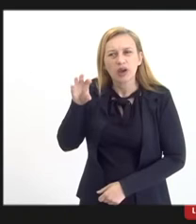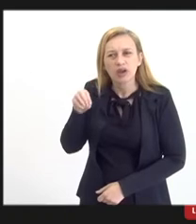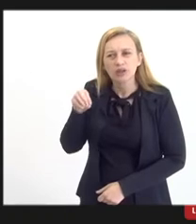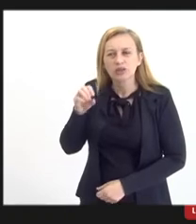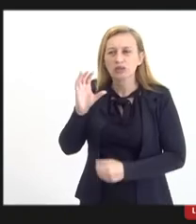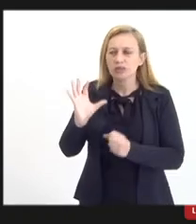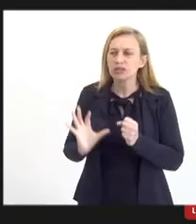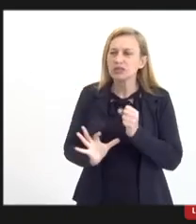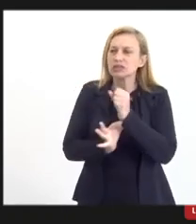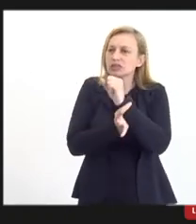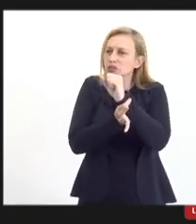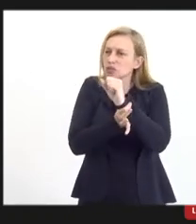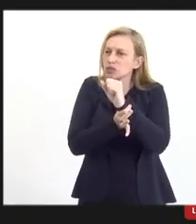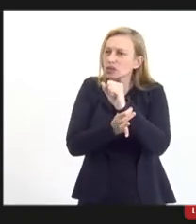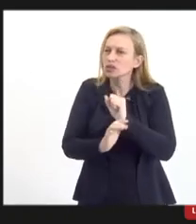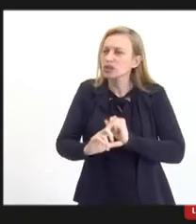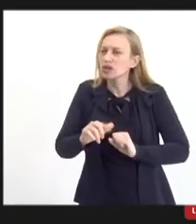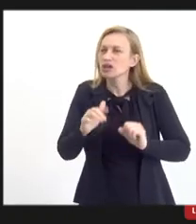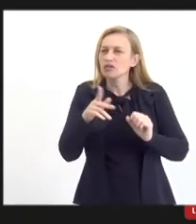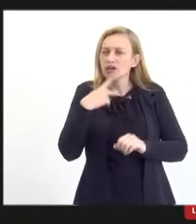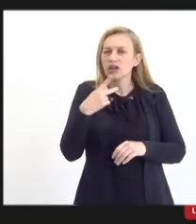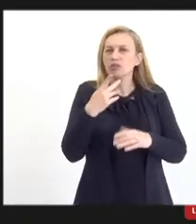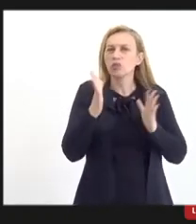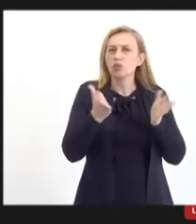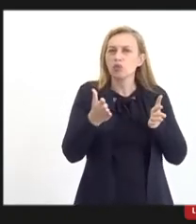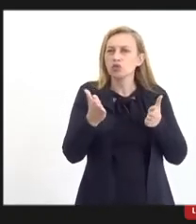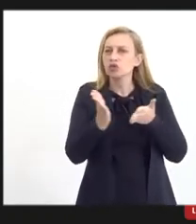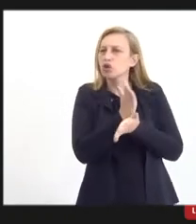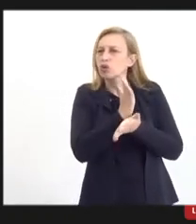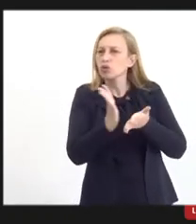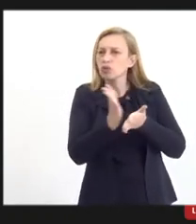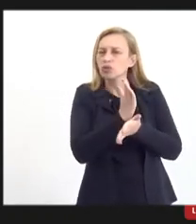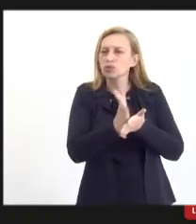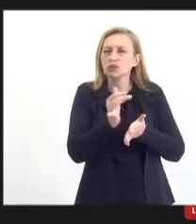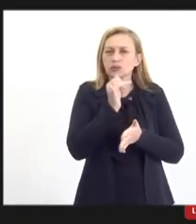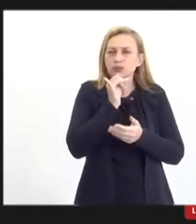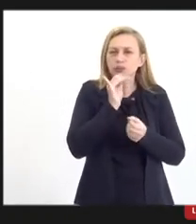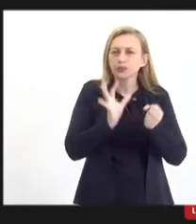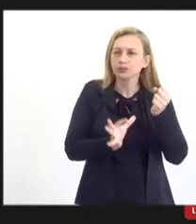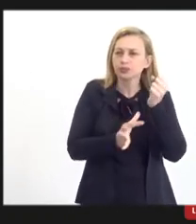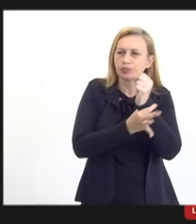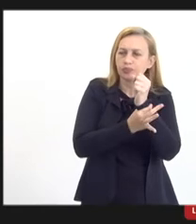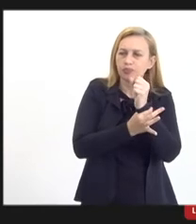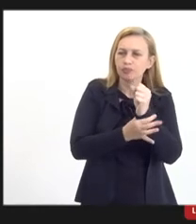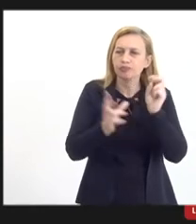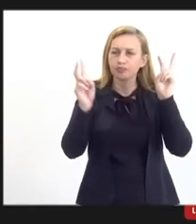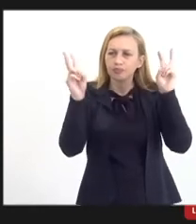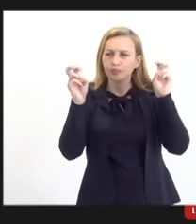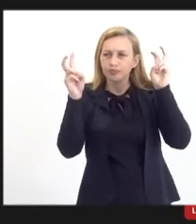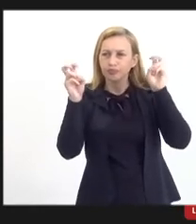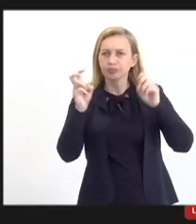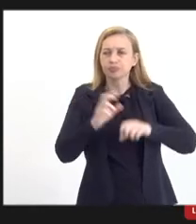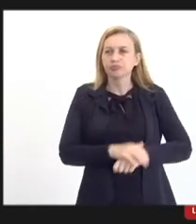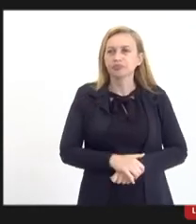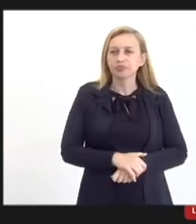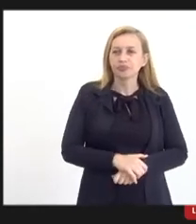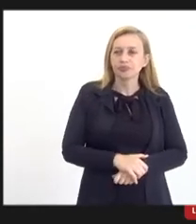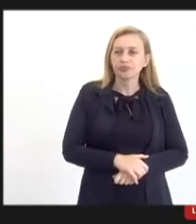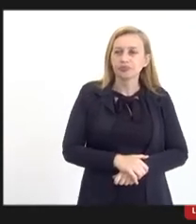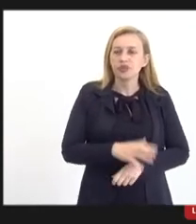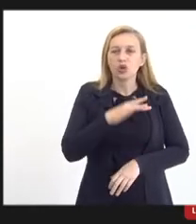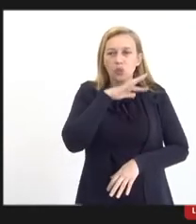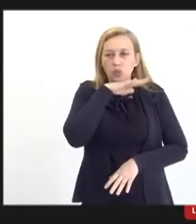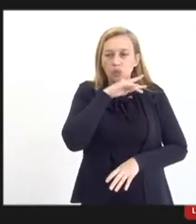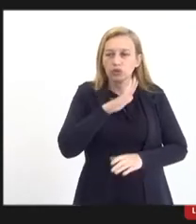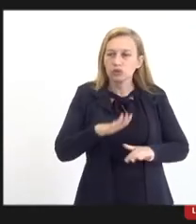segurança, né? Nós citamos hoje alguns exemplos de questões de segurança que inibe um pouco a ação de